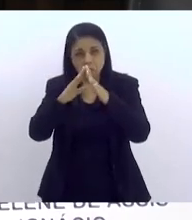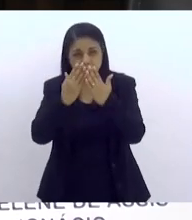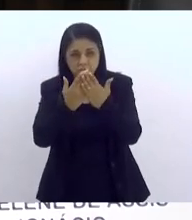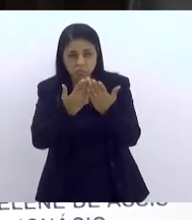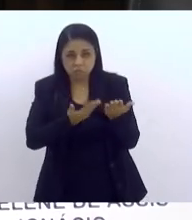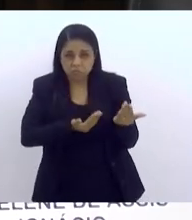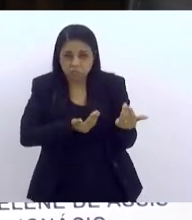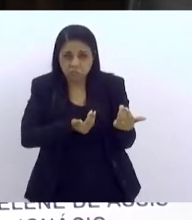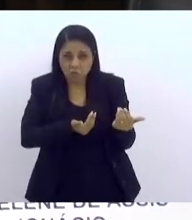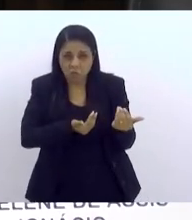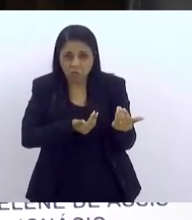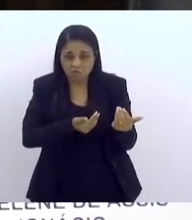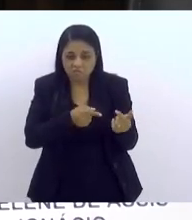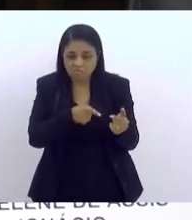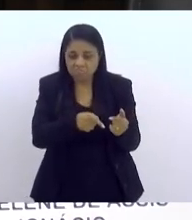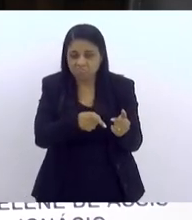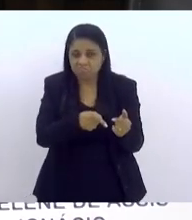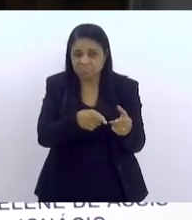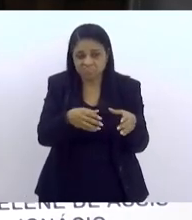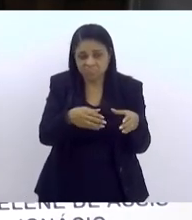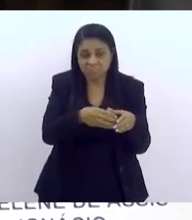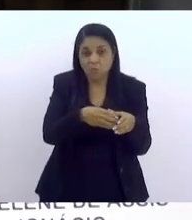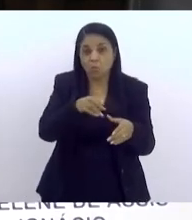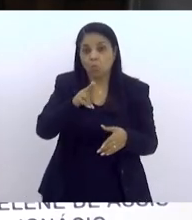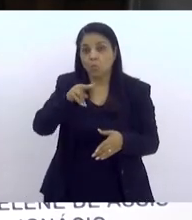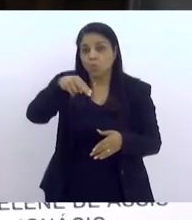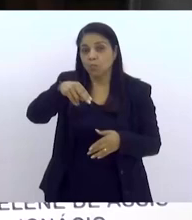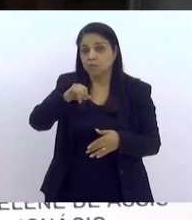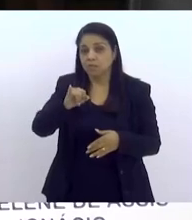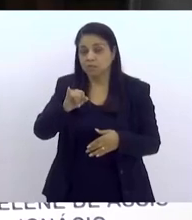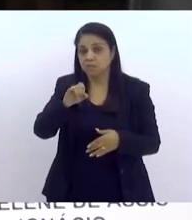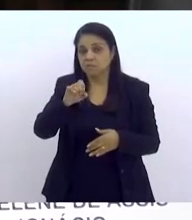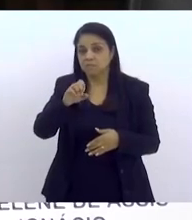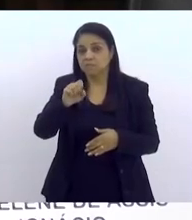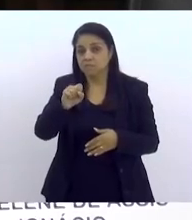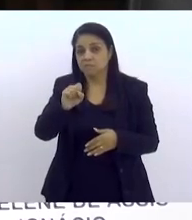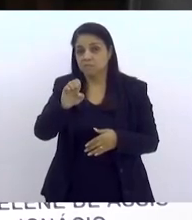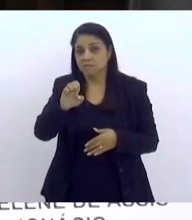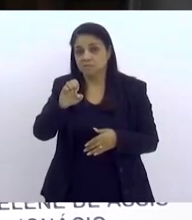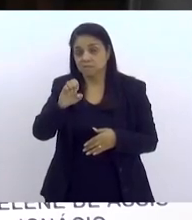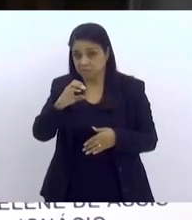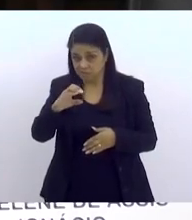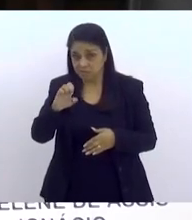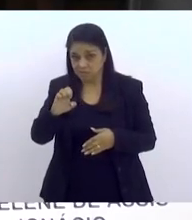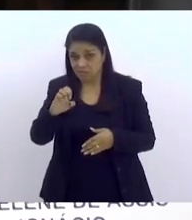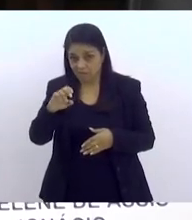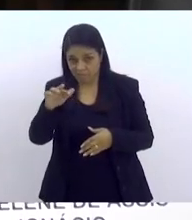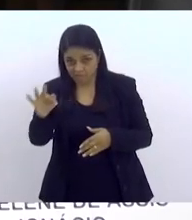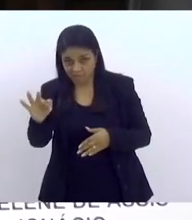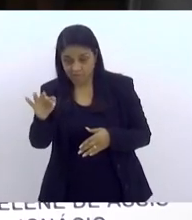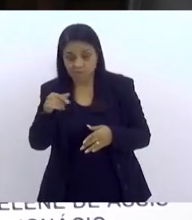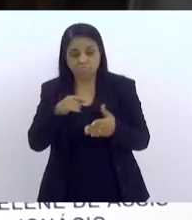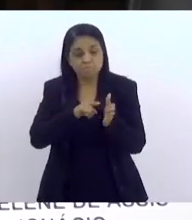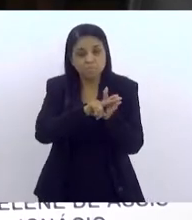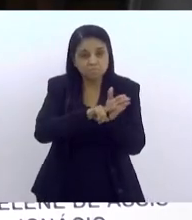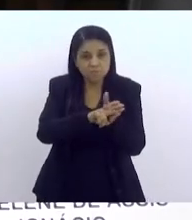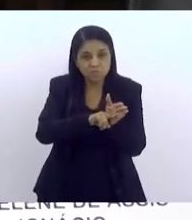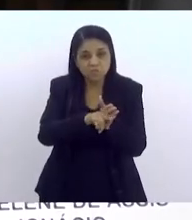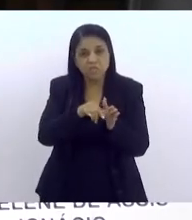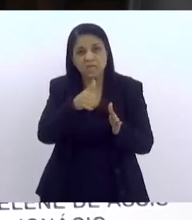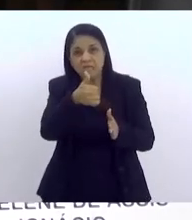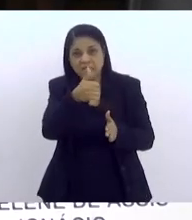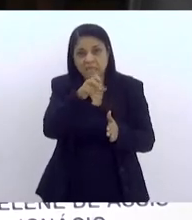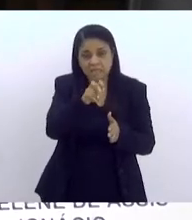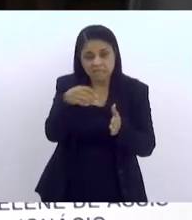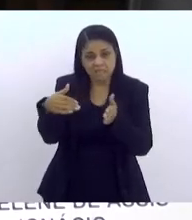fora da escola, tem a Unicef. A Unicef, ela fez recente uma pesquisa e ela mostra entre 15 e 17 anos